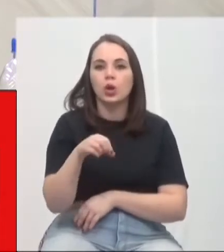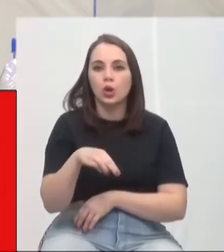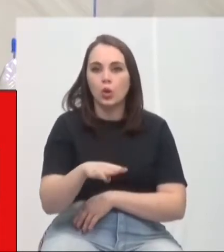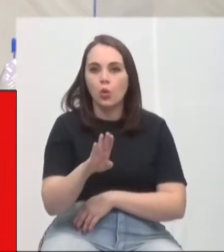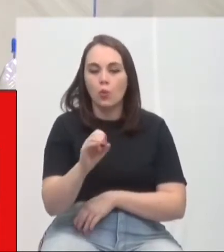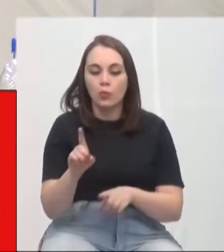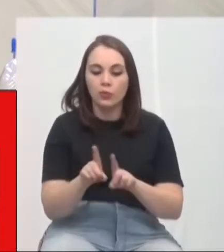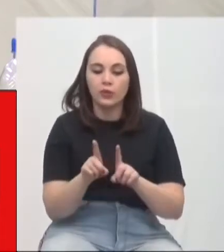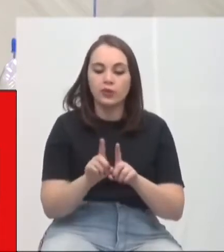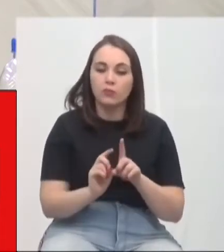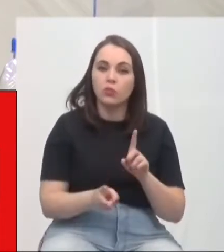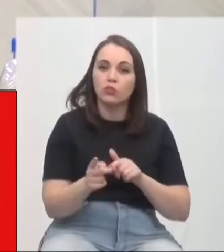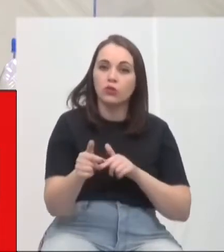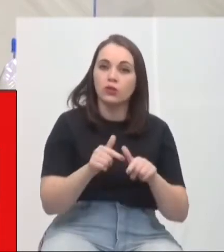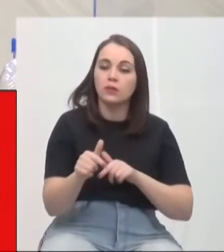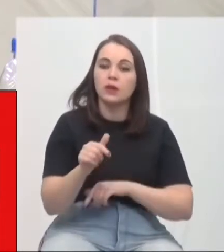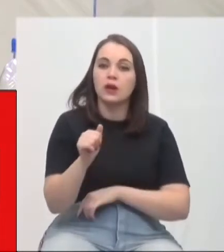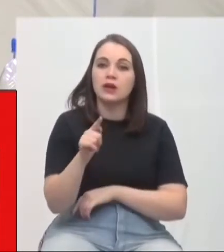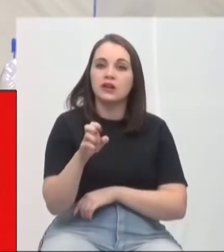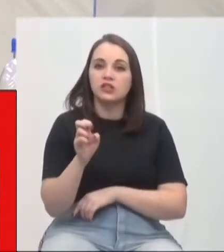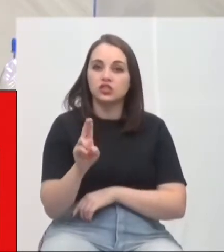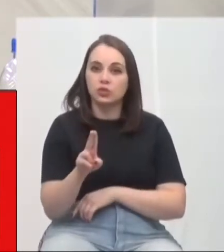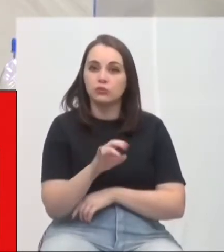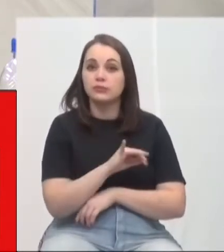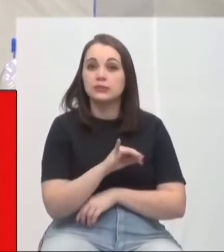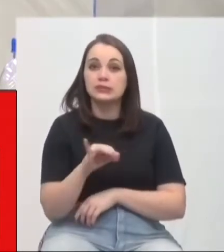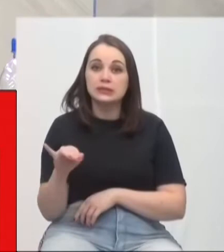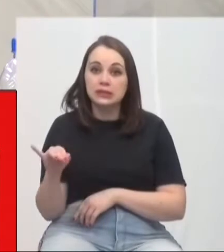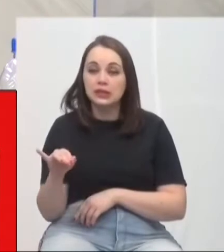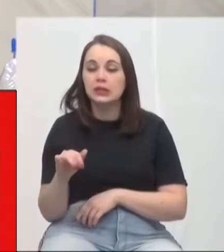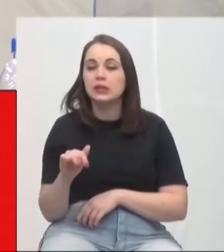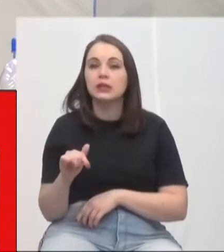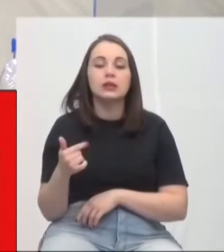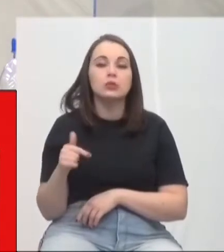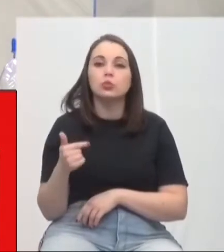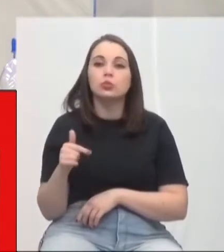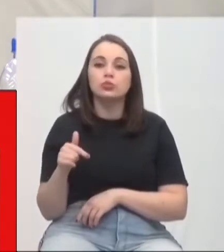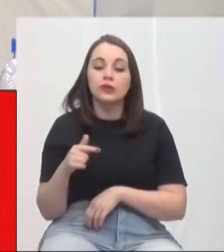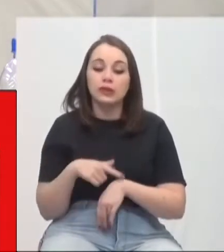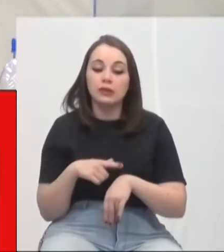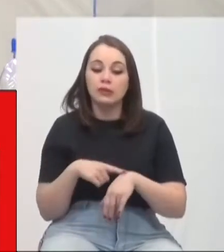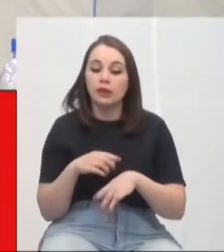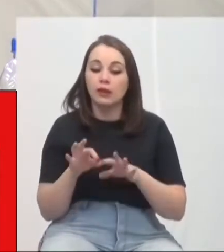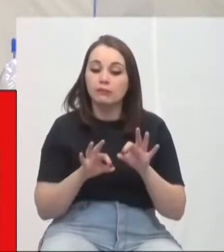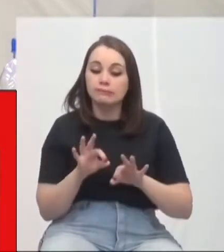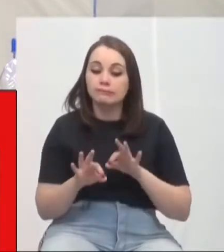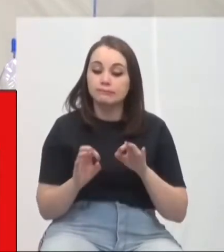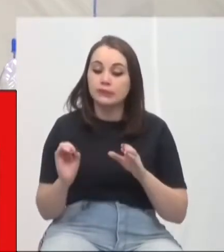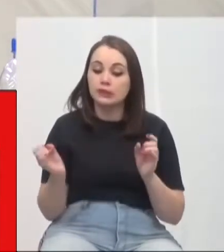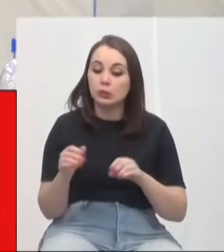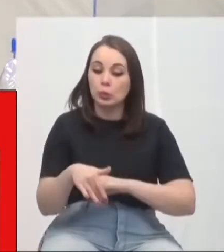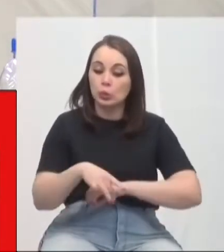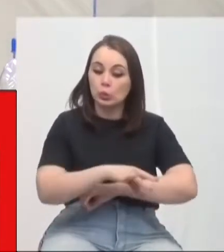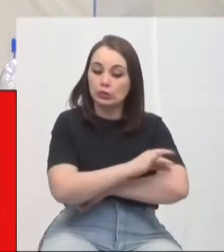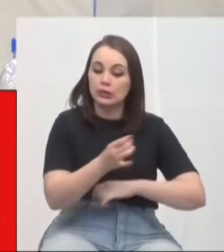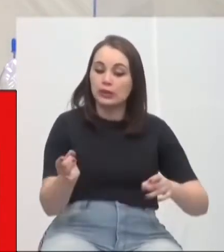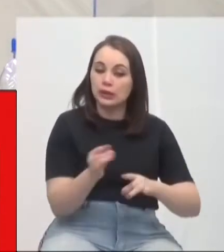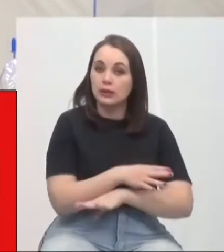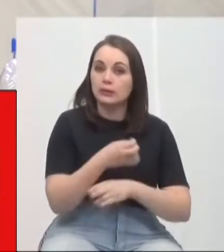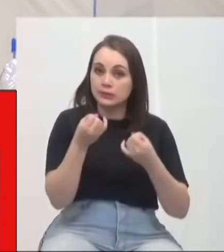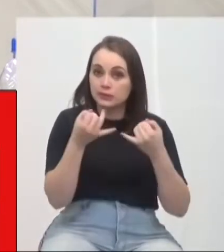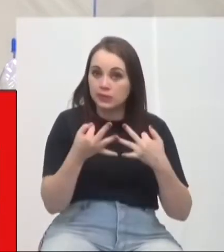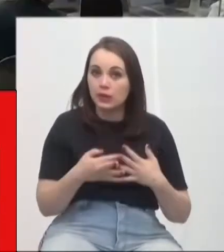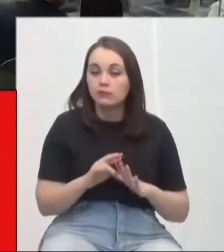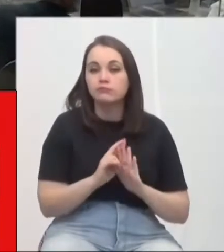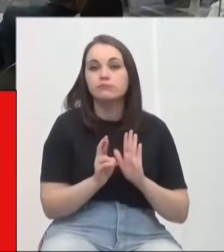Agil Cândido Teixeira, no mesmo bairro. Em caso de não haver previsão ou cronograma de execução, justifique-se. O requerimento